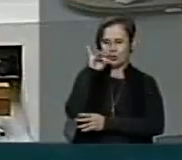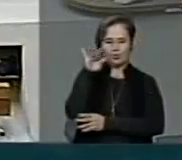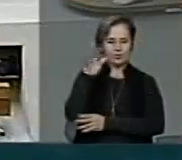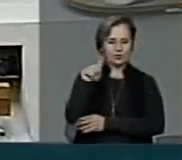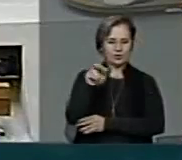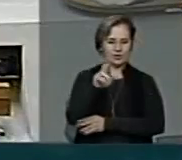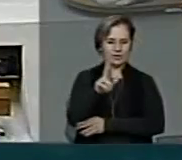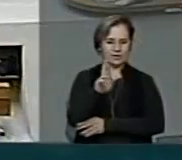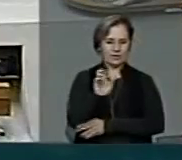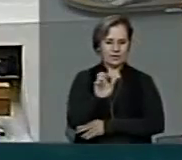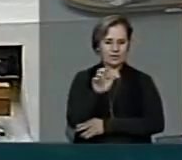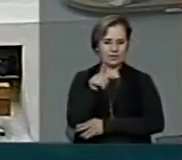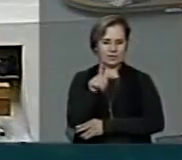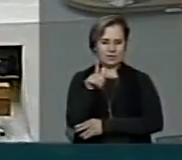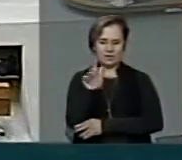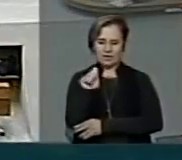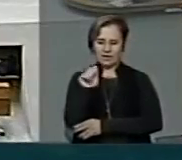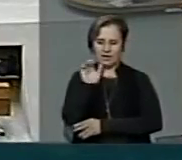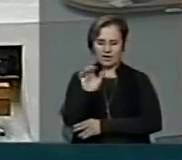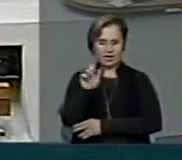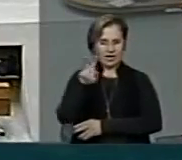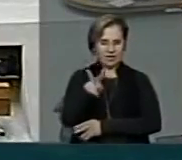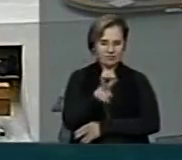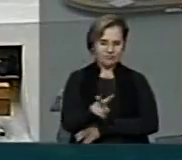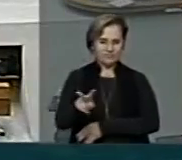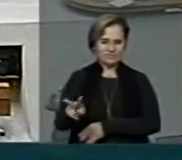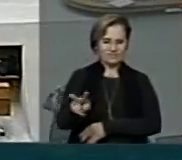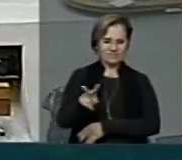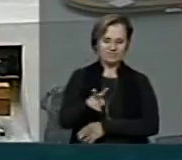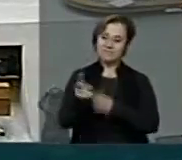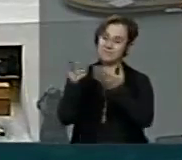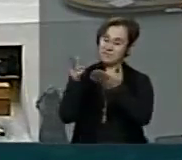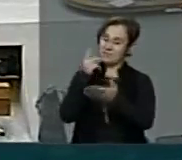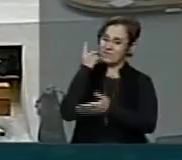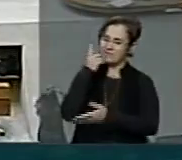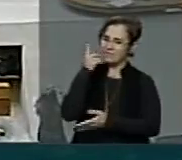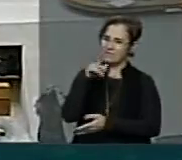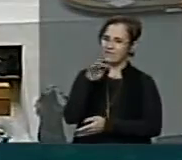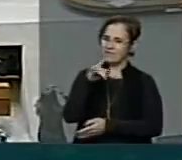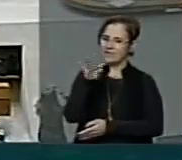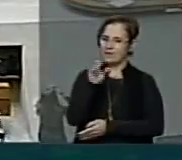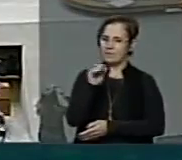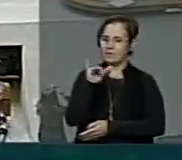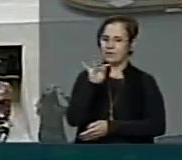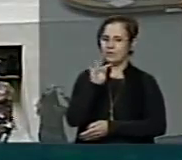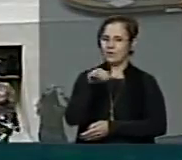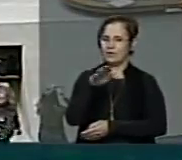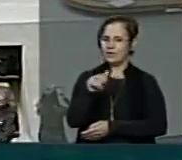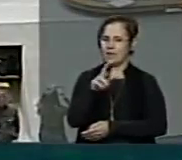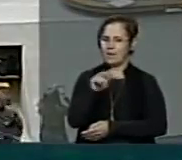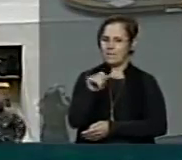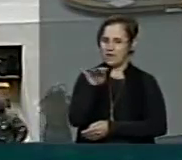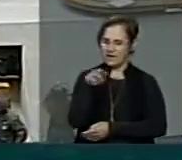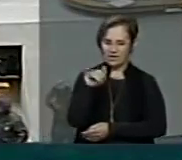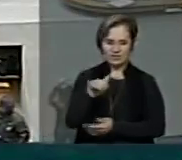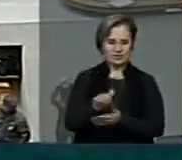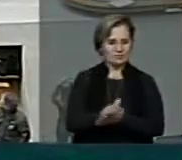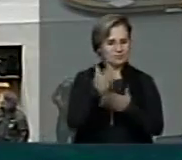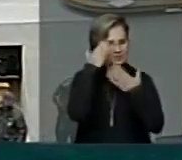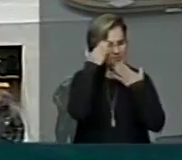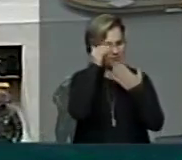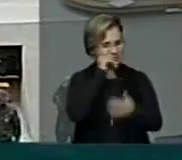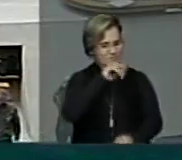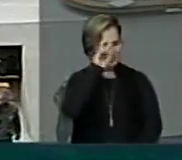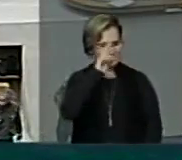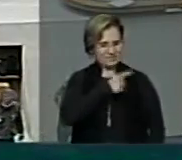Portanto, com a palavra, em nome do PSDB, o deputado Pinto Itamaraty. Obrigado, senhora presidente,